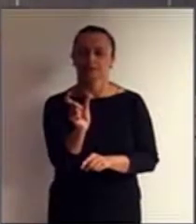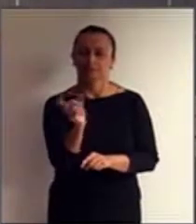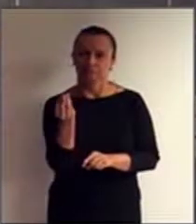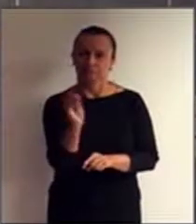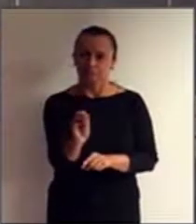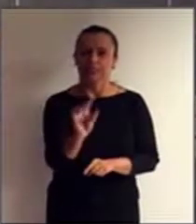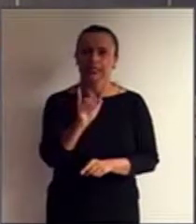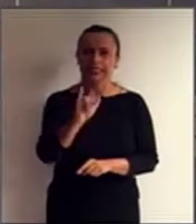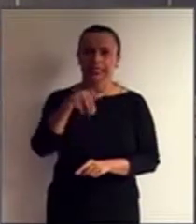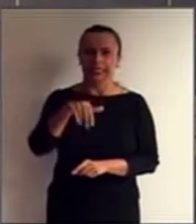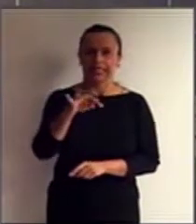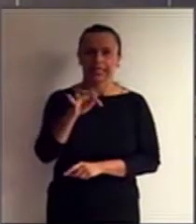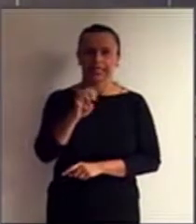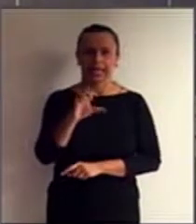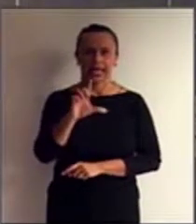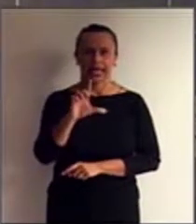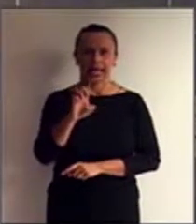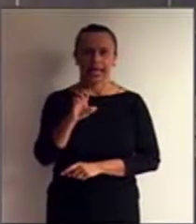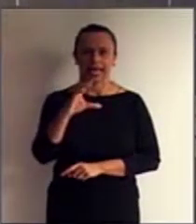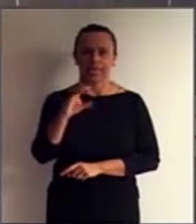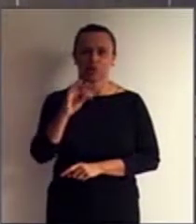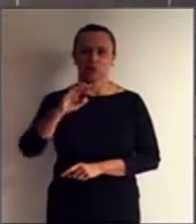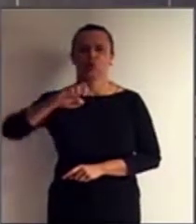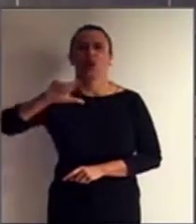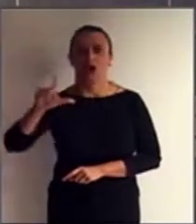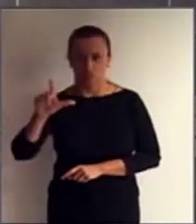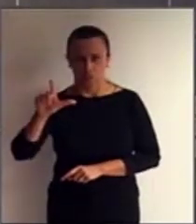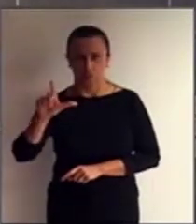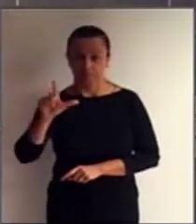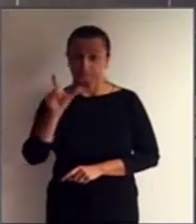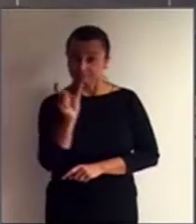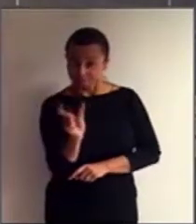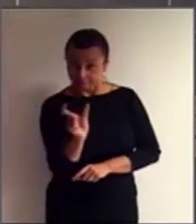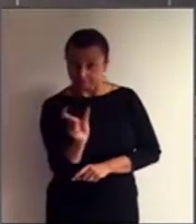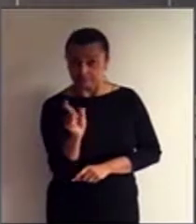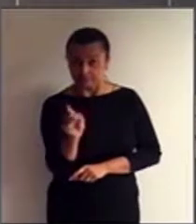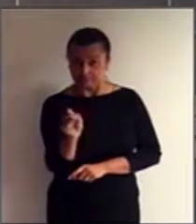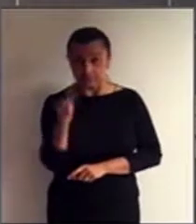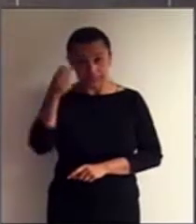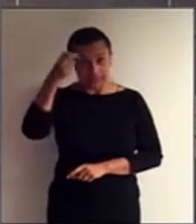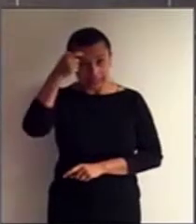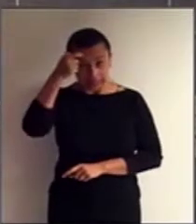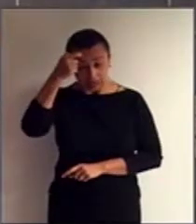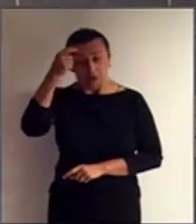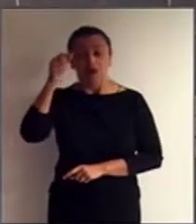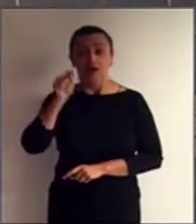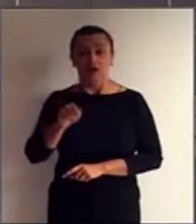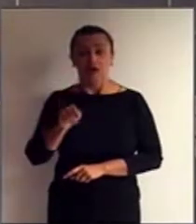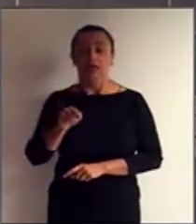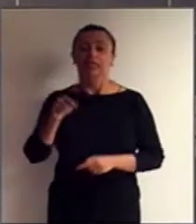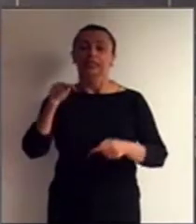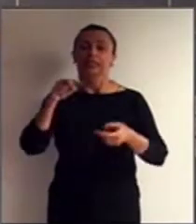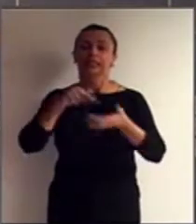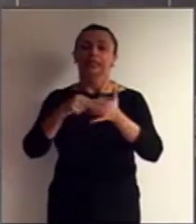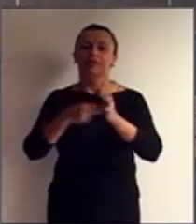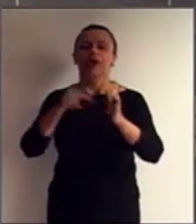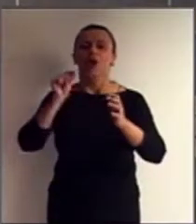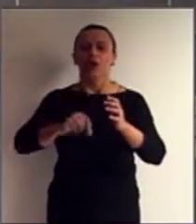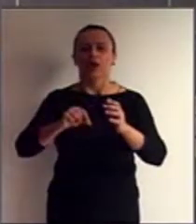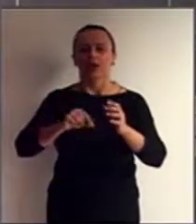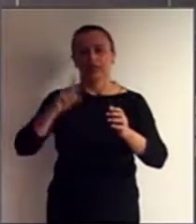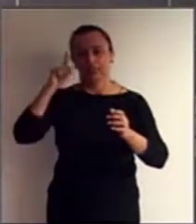Esta expressão intelectual, volto a dizer, refere-se a déficit cognitivo.